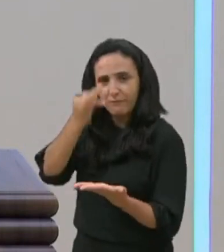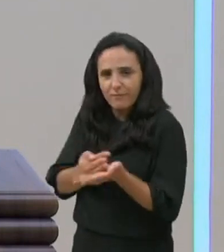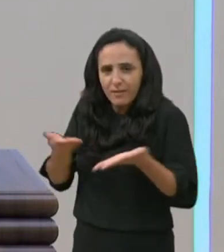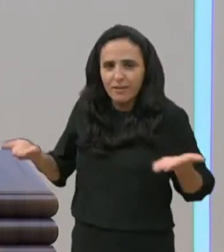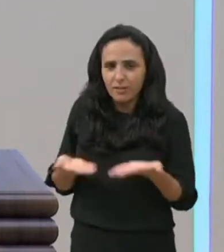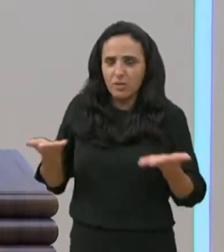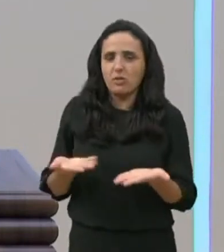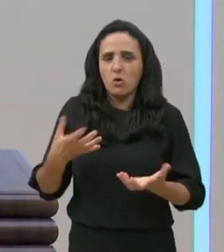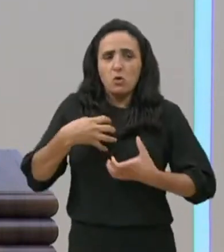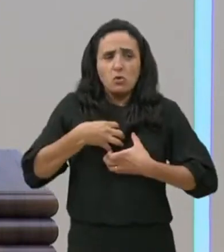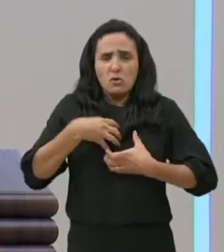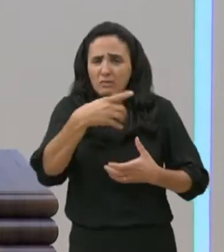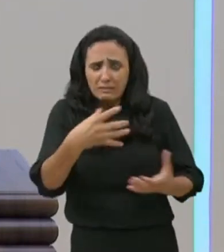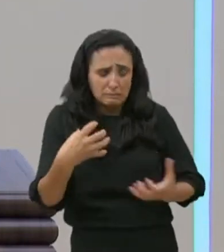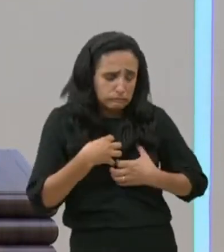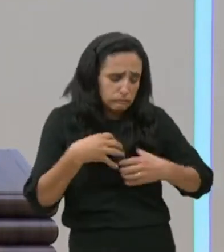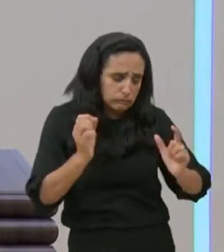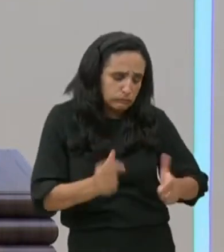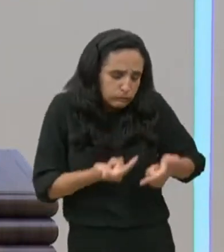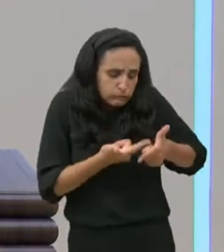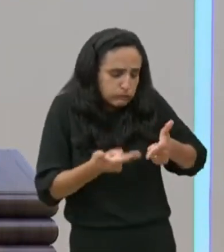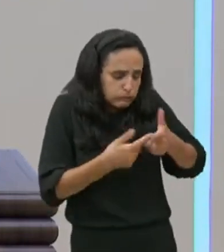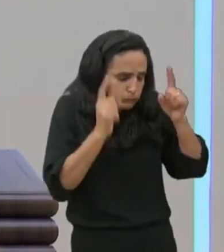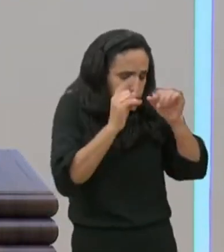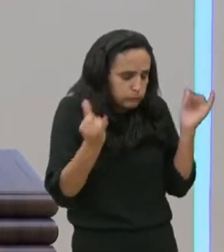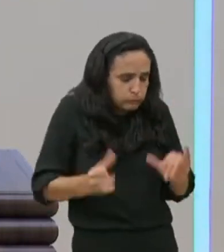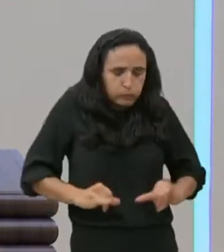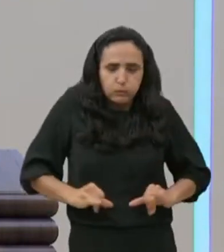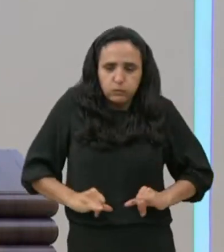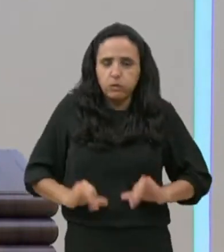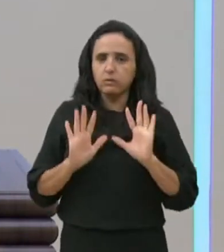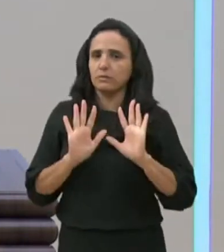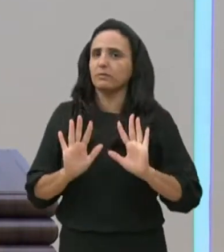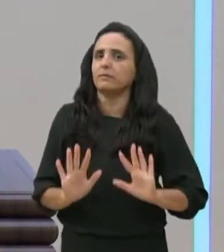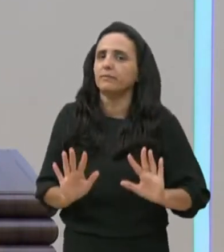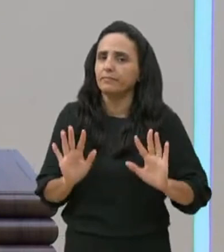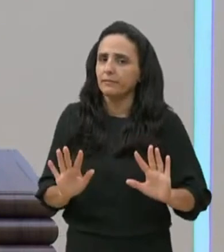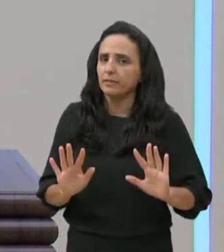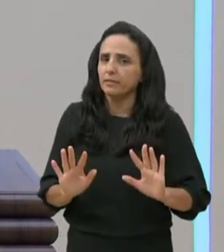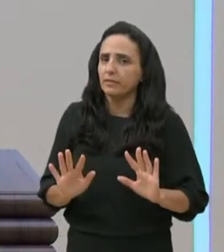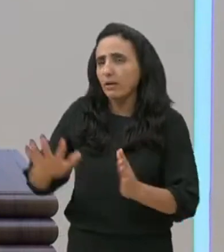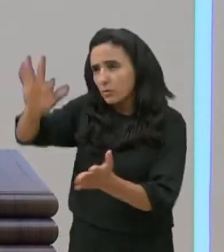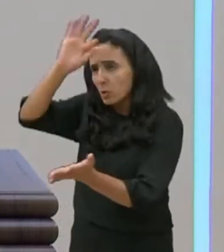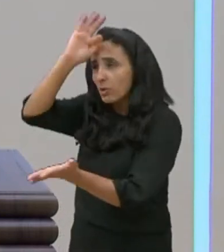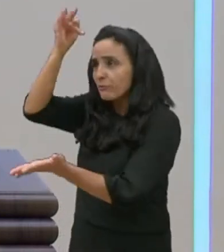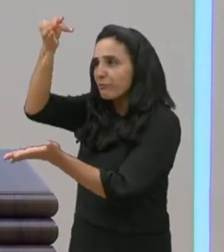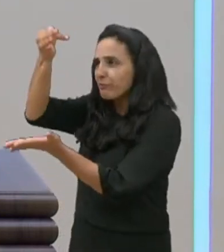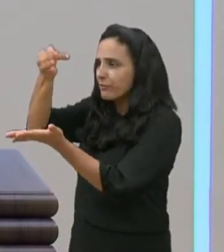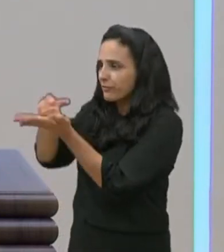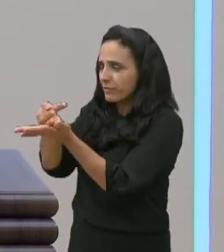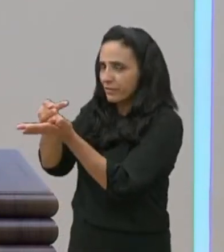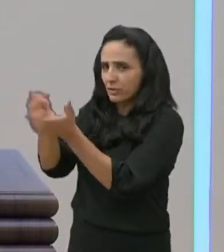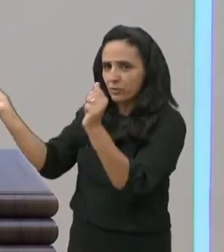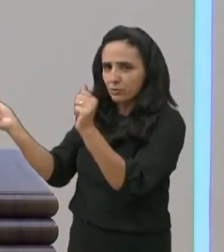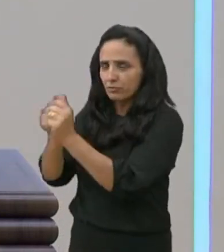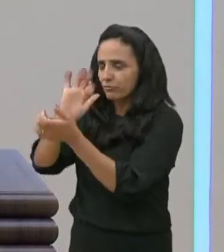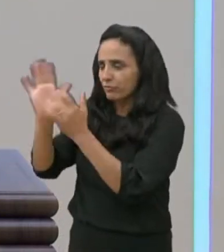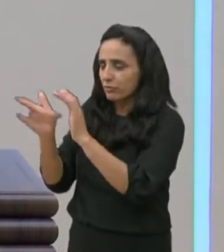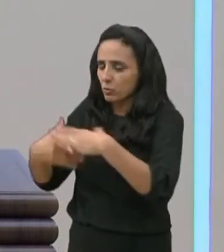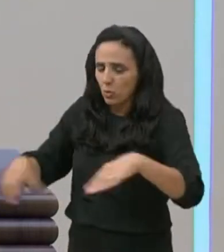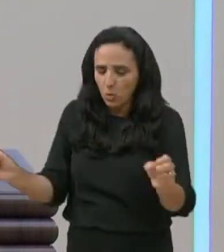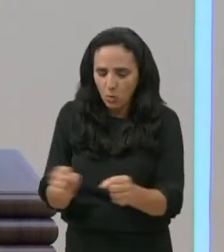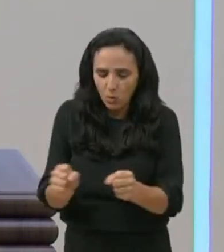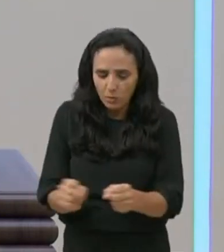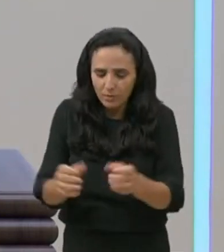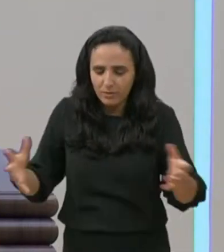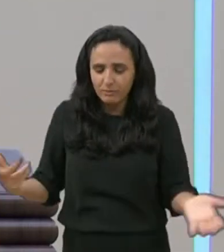está, tão complicada, que parece, que não tem mais jeito, você depositar, a tua fé, no Senhor Jesus, e o milagre